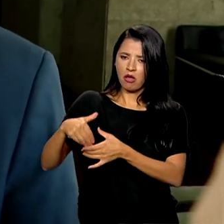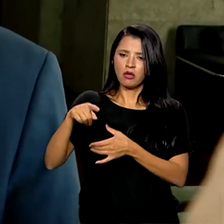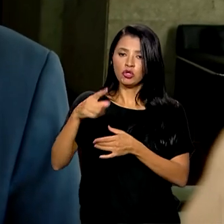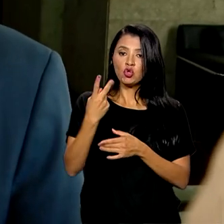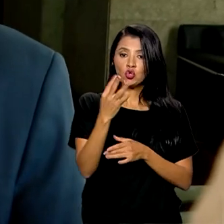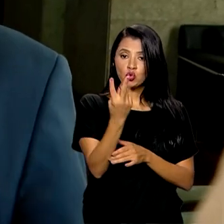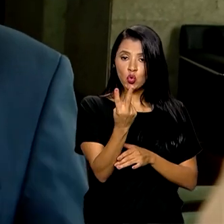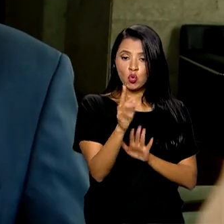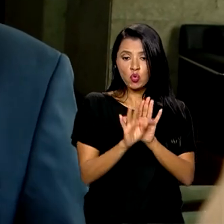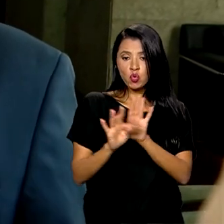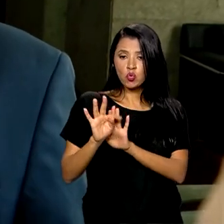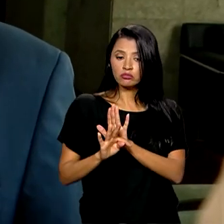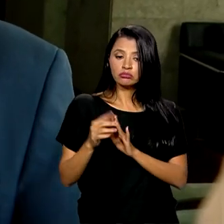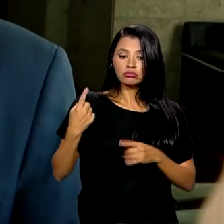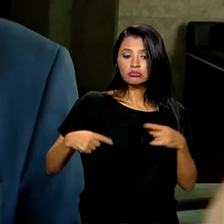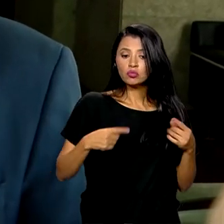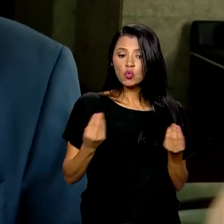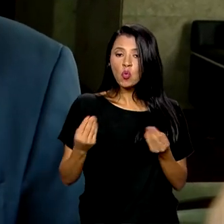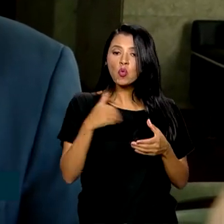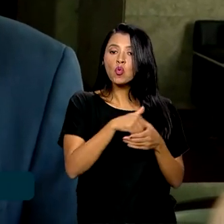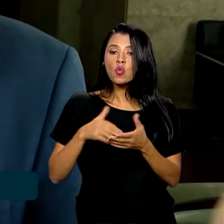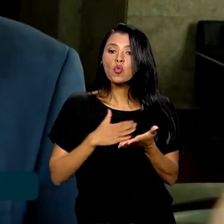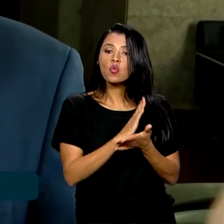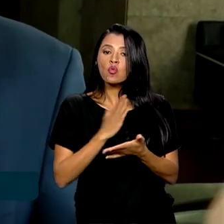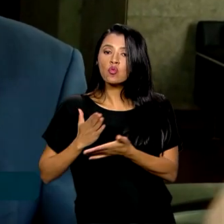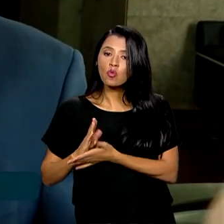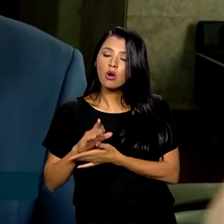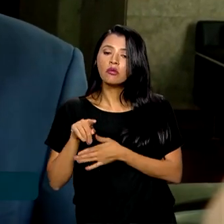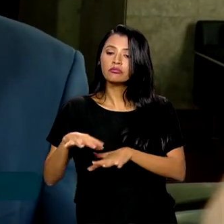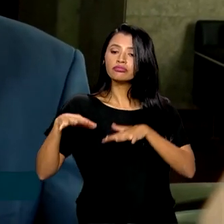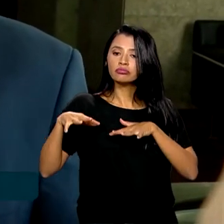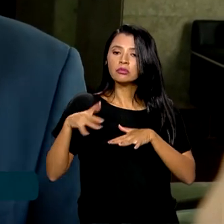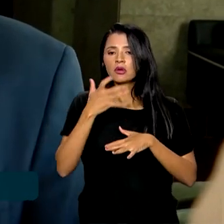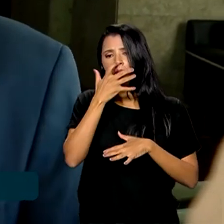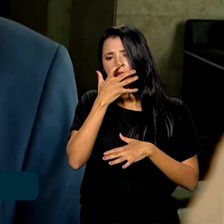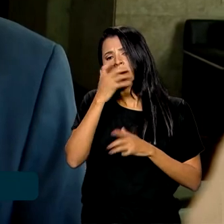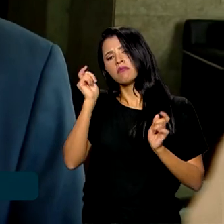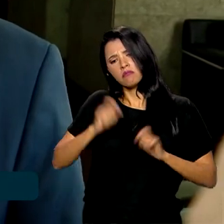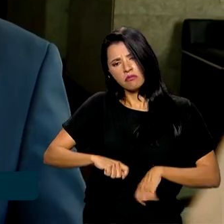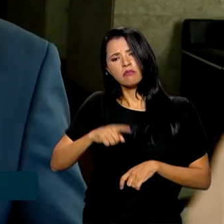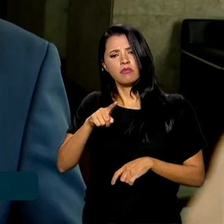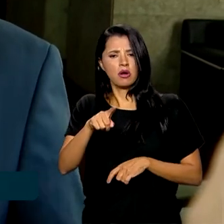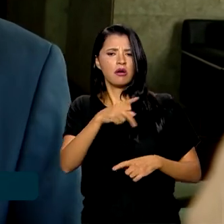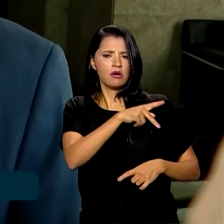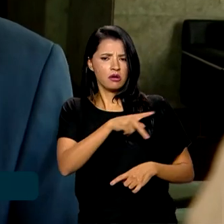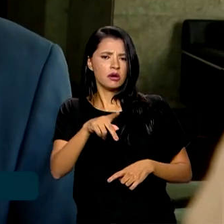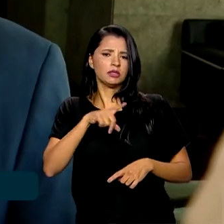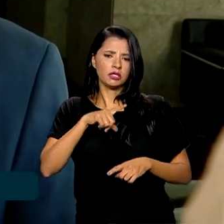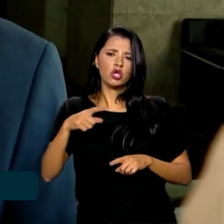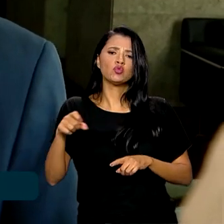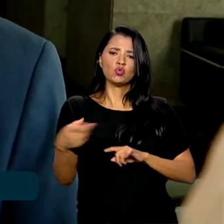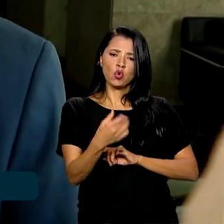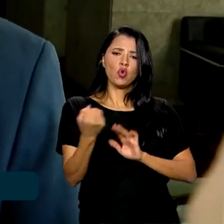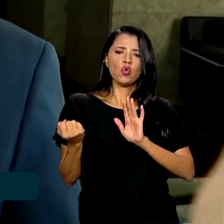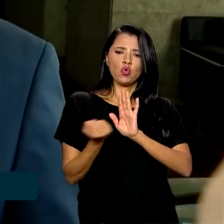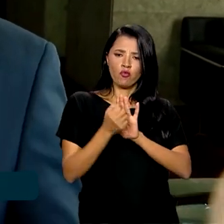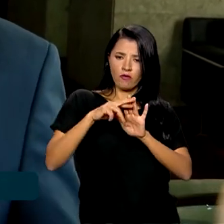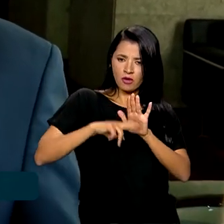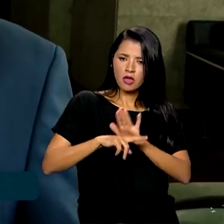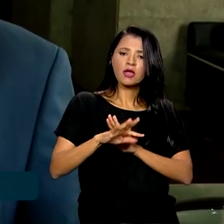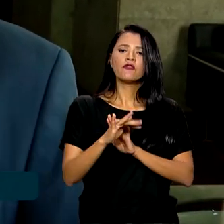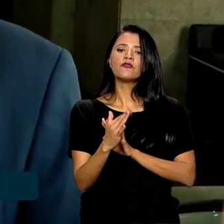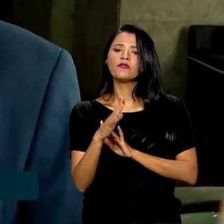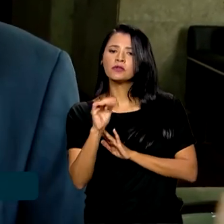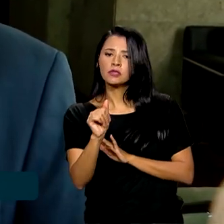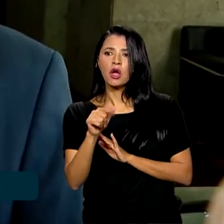discutir qual dos dois vai votar no plenário. Mas vem para a sanção presidencial, tem um novo marco fiscal. Um marco fiscal